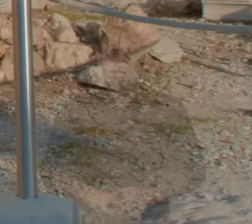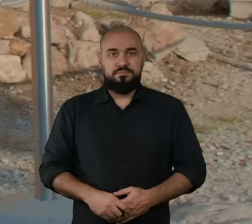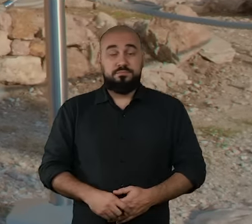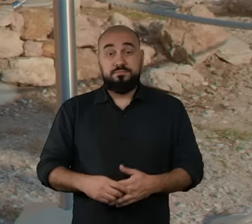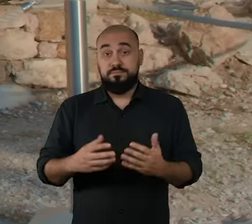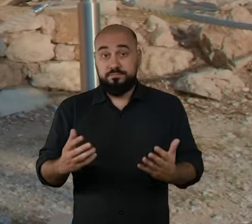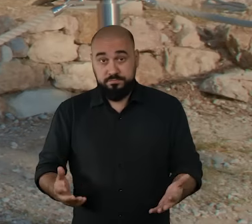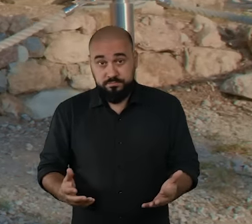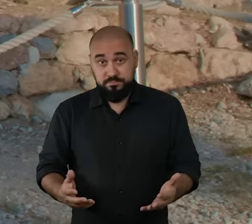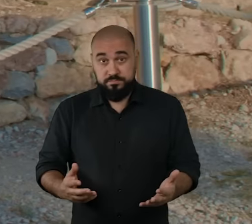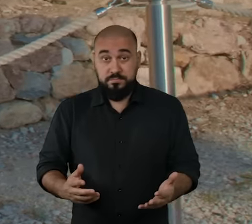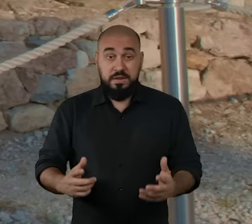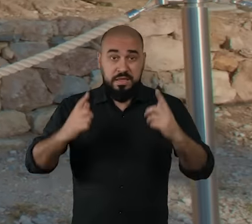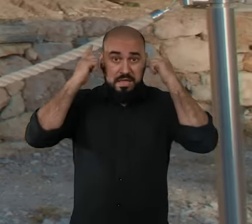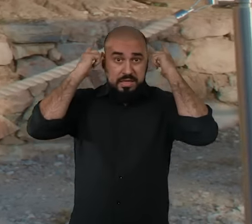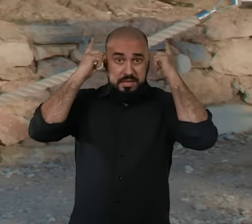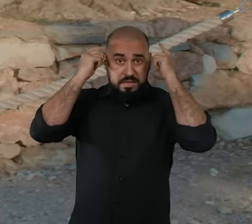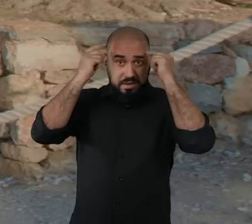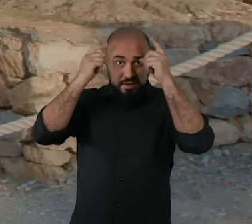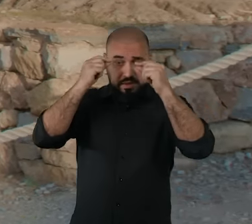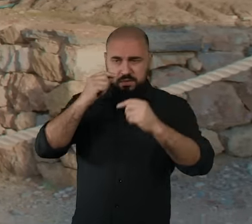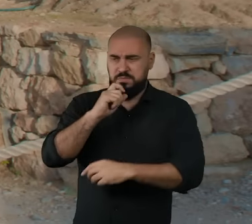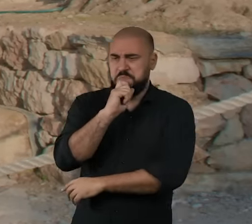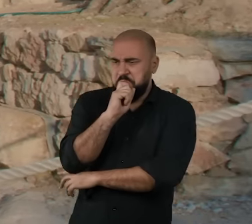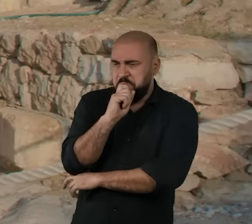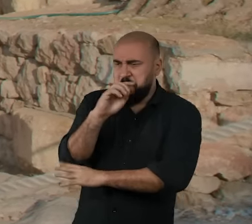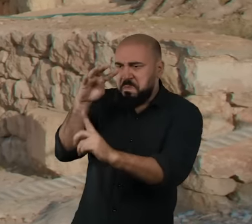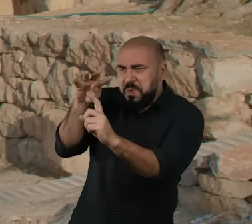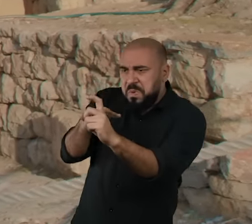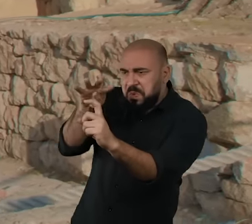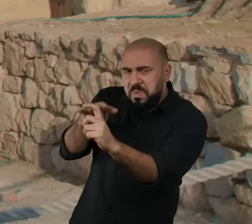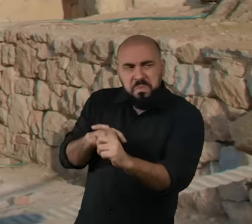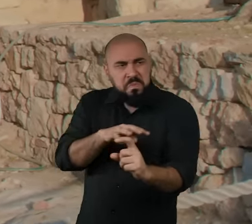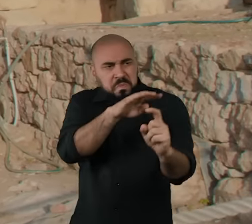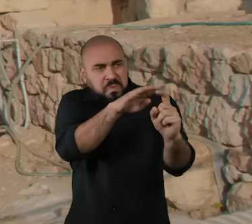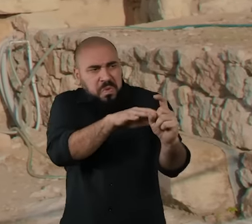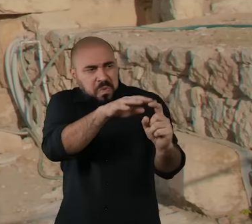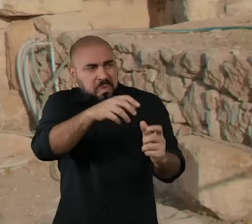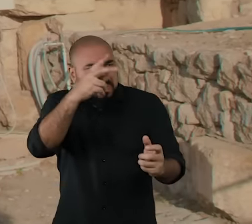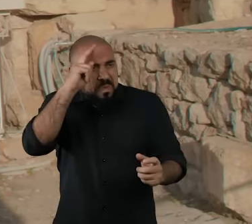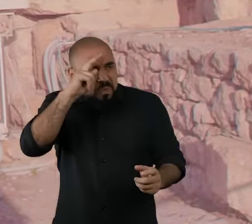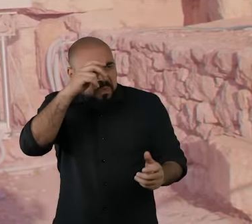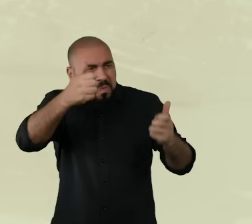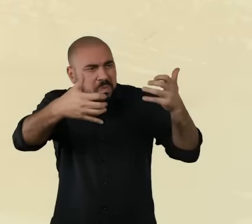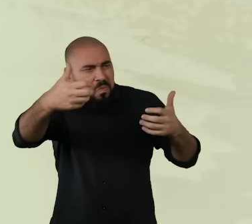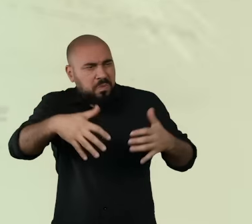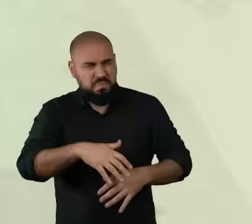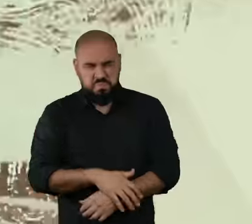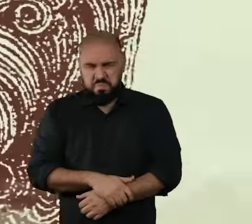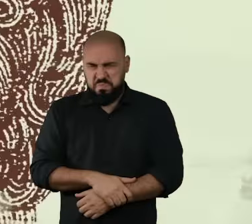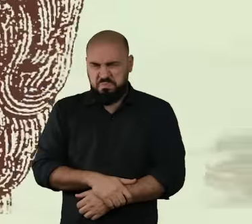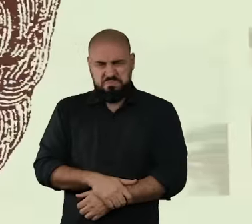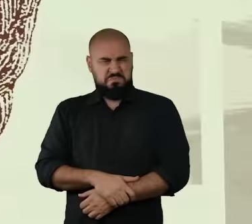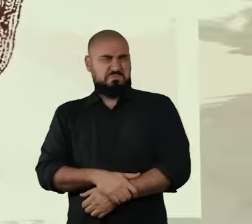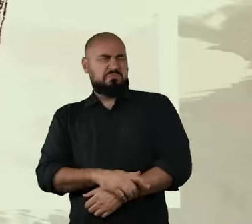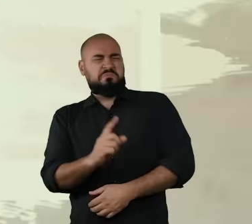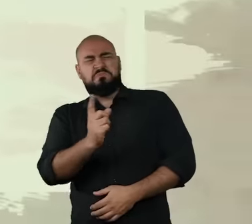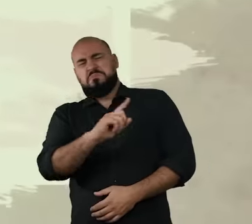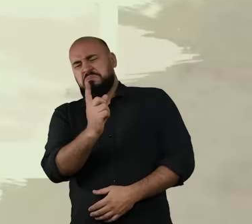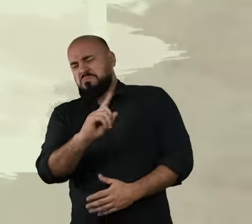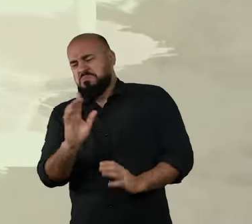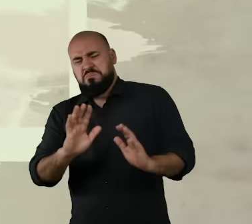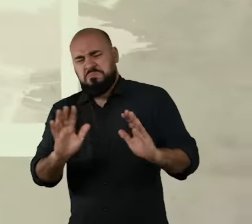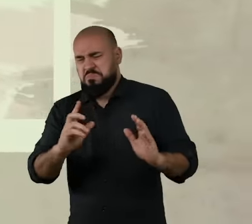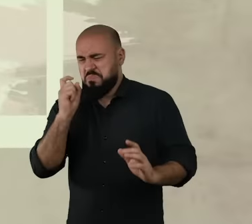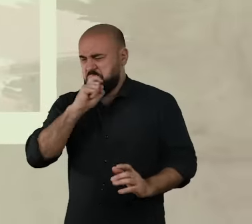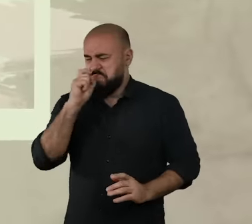Um dos primeiros gregos a questionar a explicação mitológica da realidade foi Tales de Mileto. Ele desafiou o culto